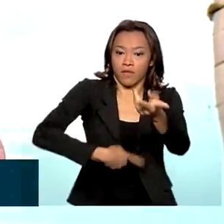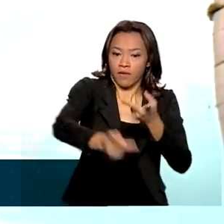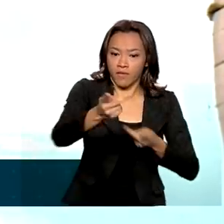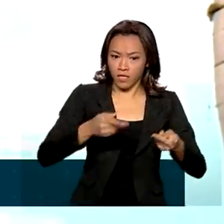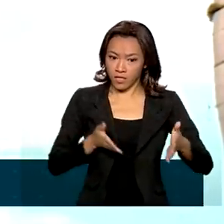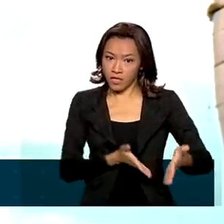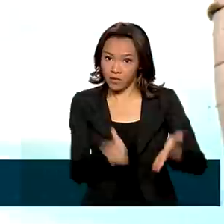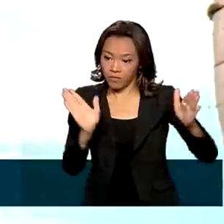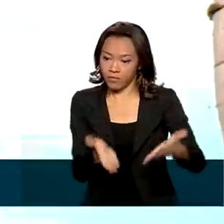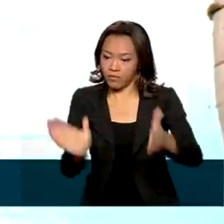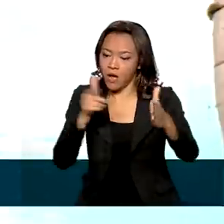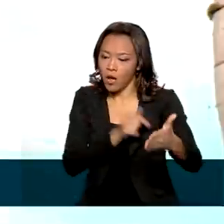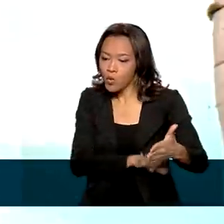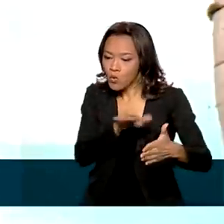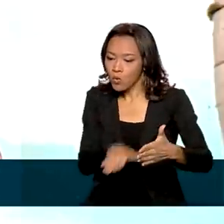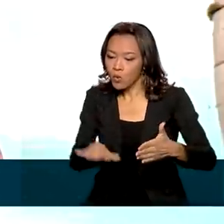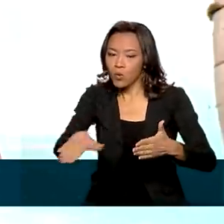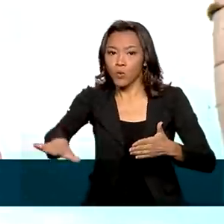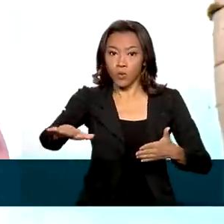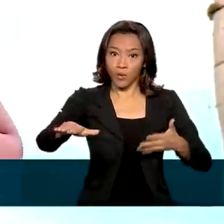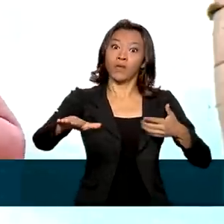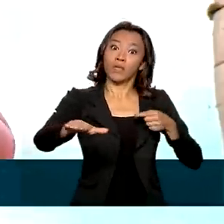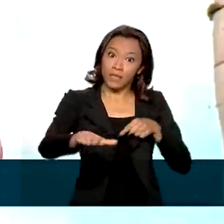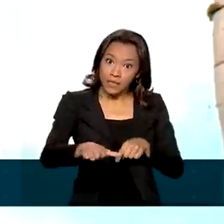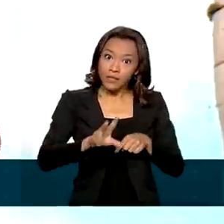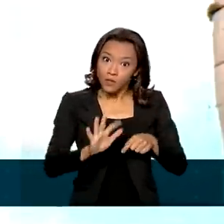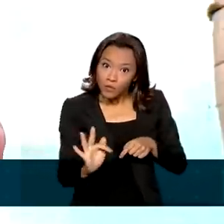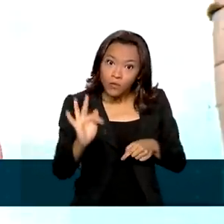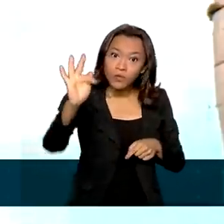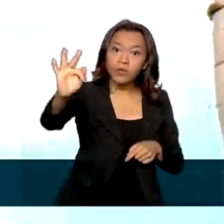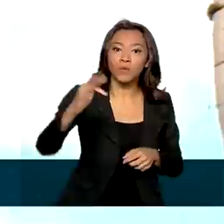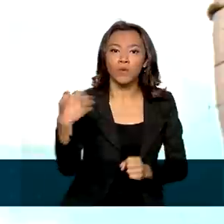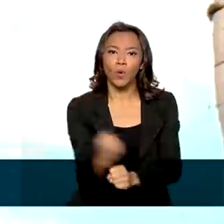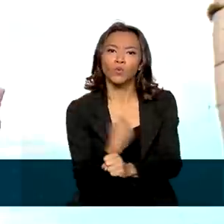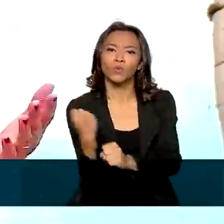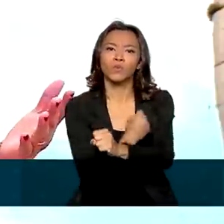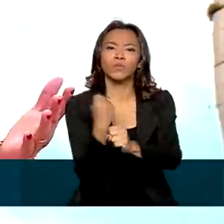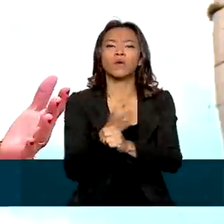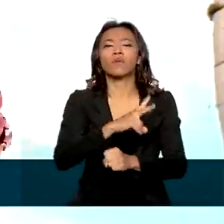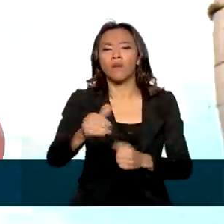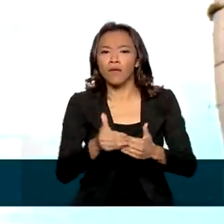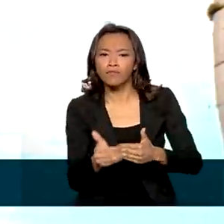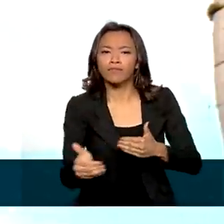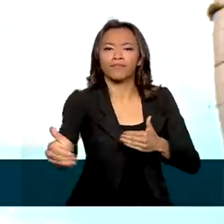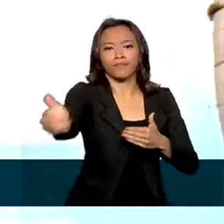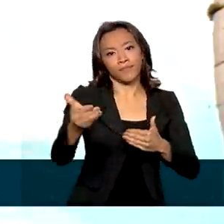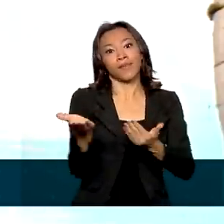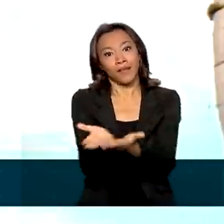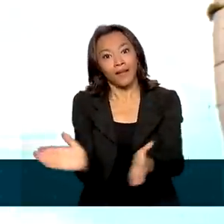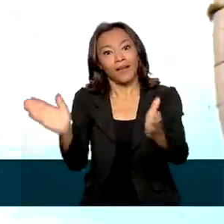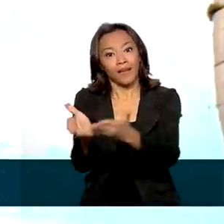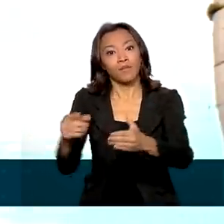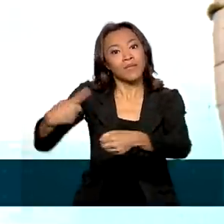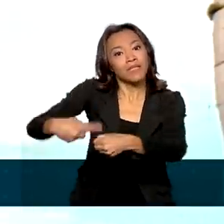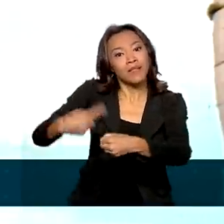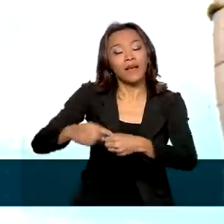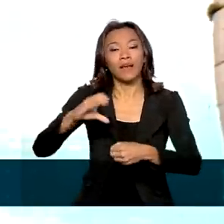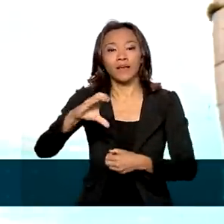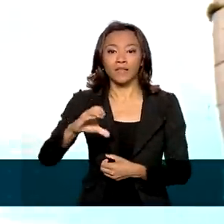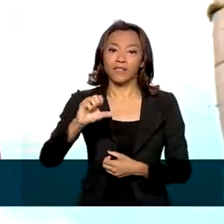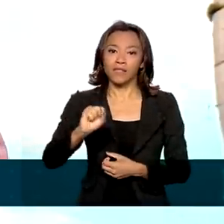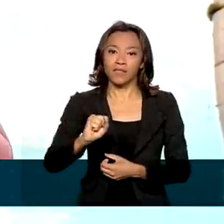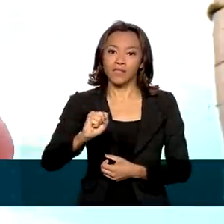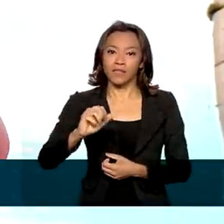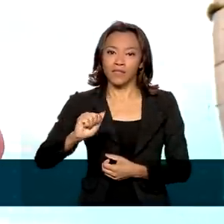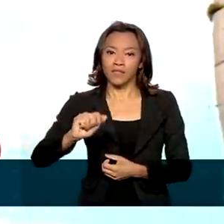nas áreas irrigadas. E uma das obras que deve no futuro ajudar nisso é a construção do ramal do Salgado, que vai trazer